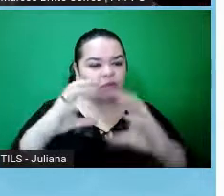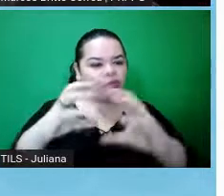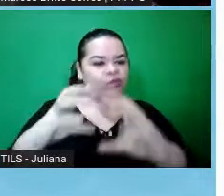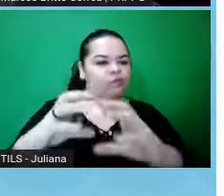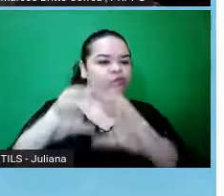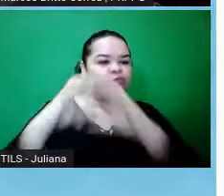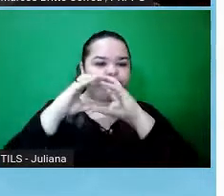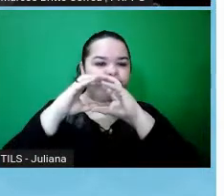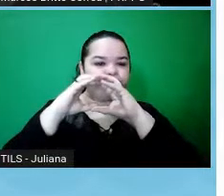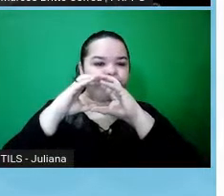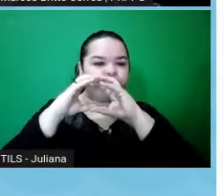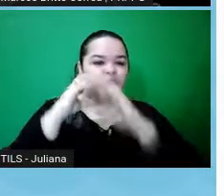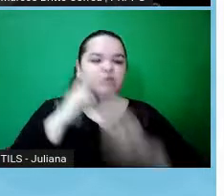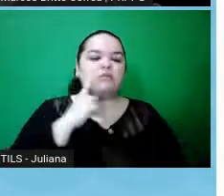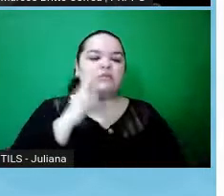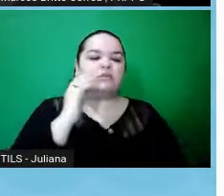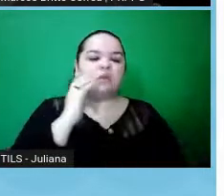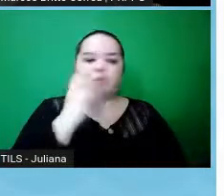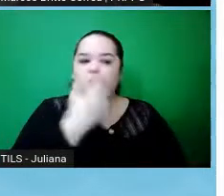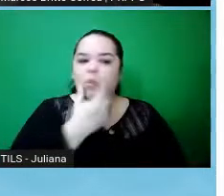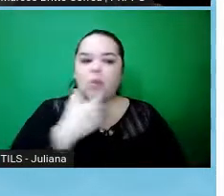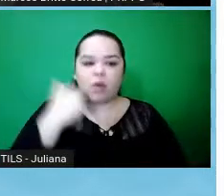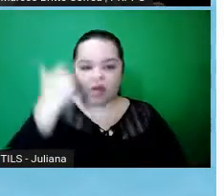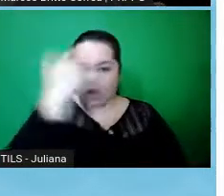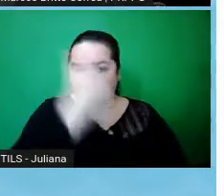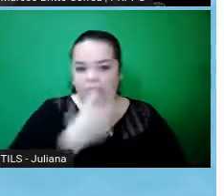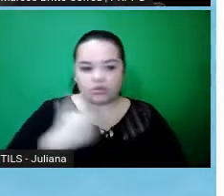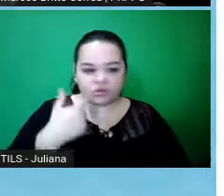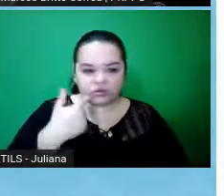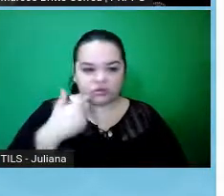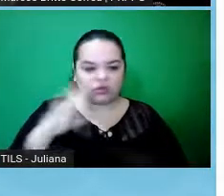da face, né, da boca e da face durante o jogo.